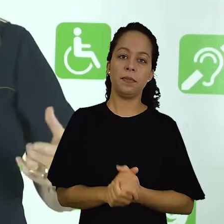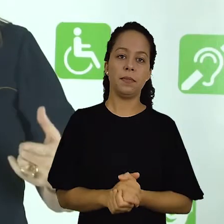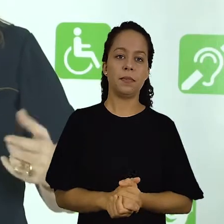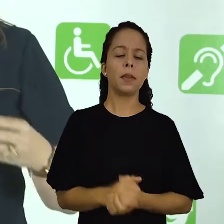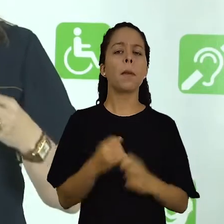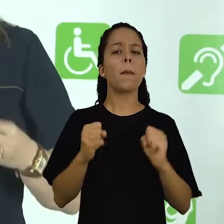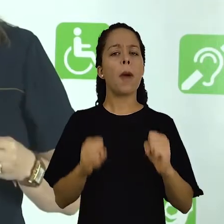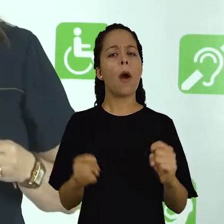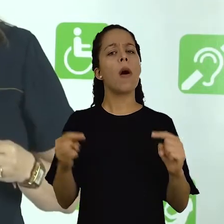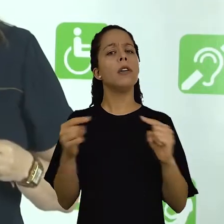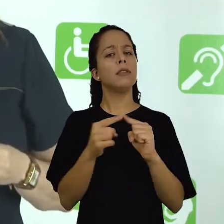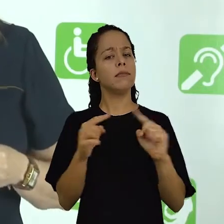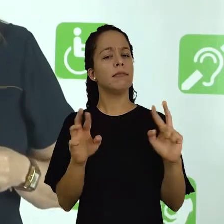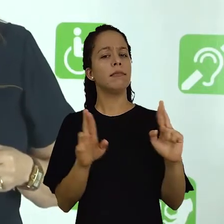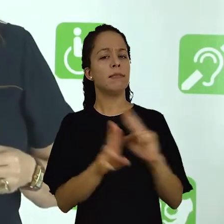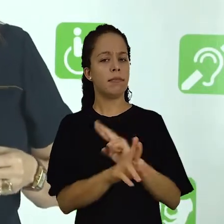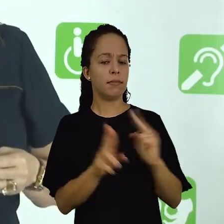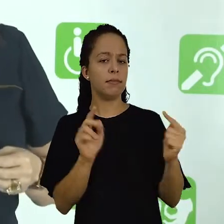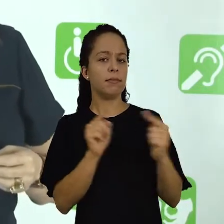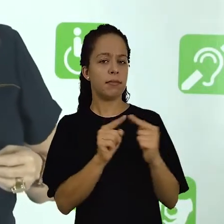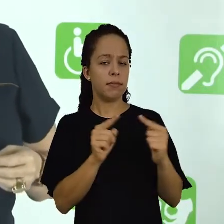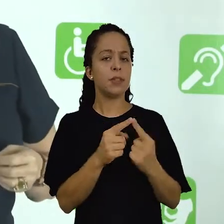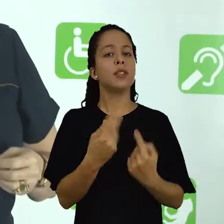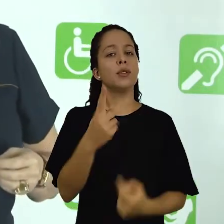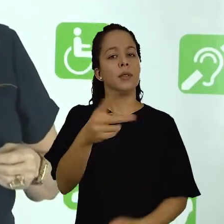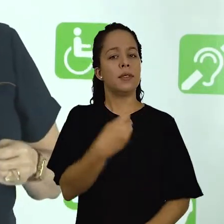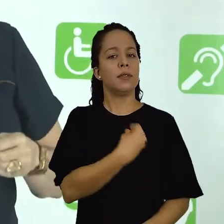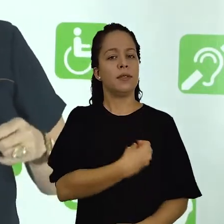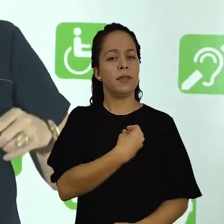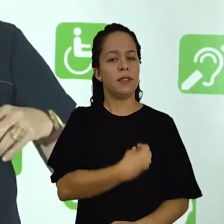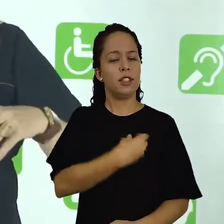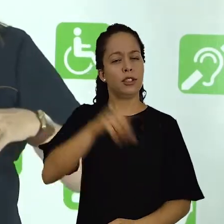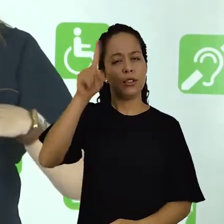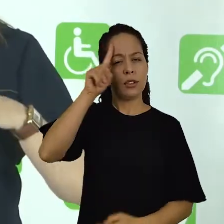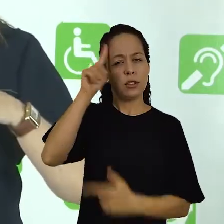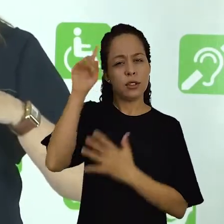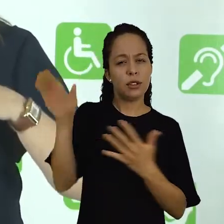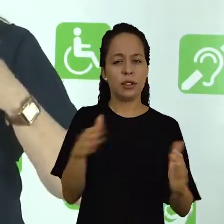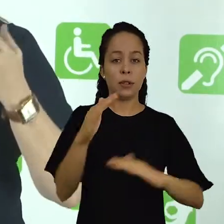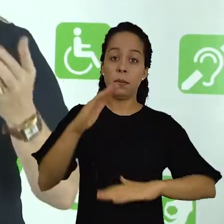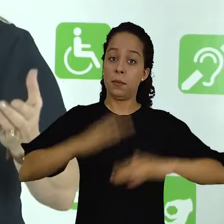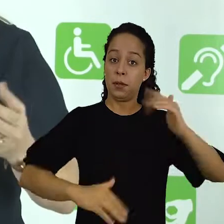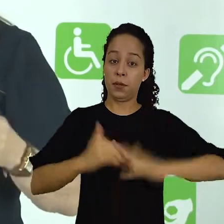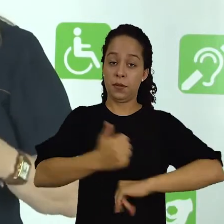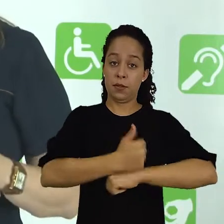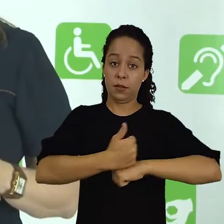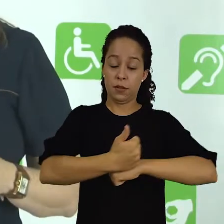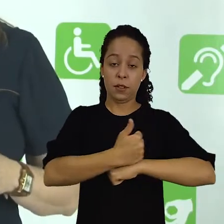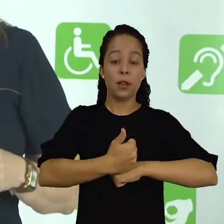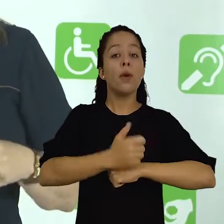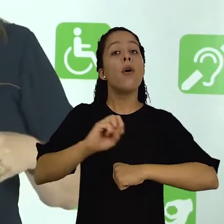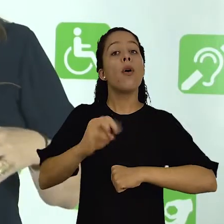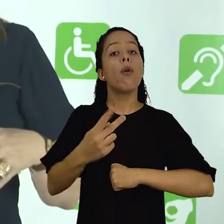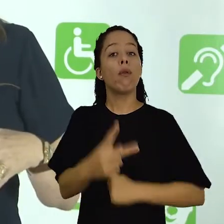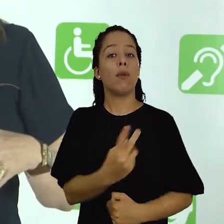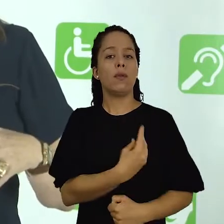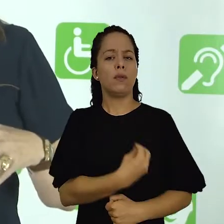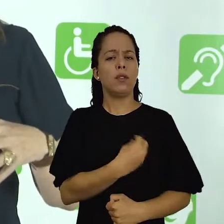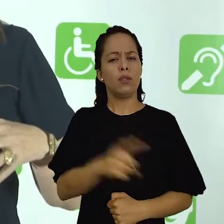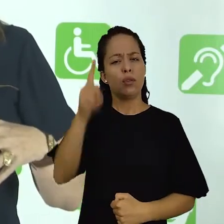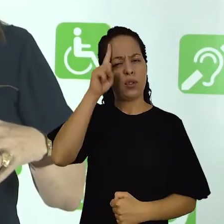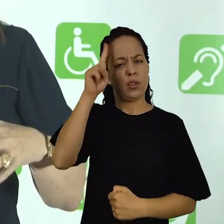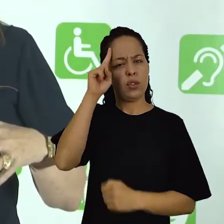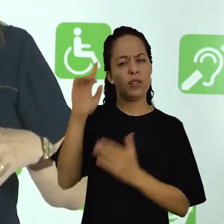ocorrências. Podem estar relacionadas essas ocorrências ao seu dia a dia profissional, ou então ao